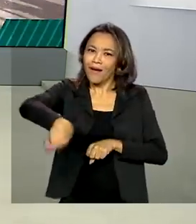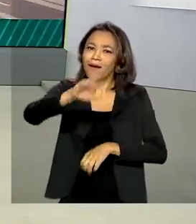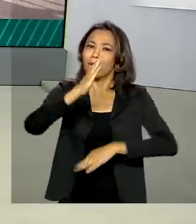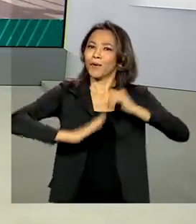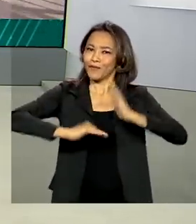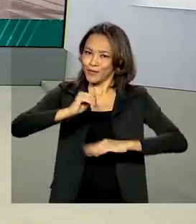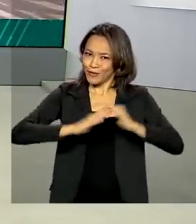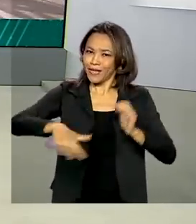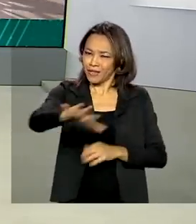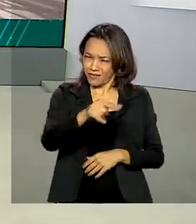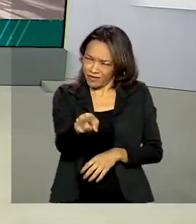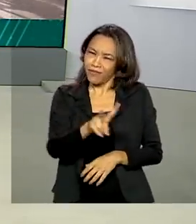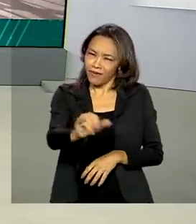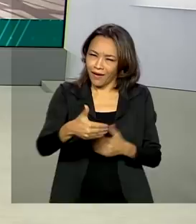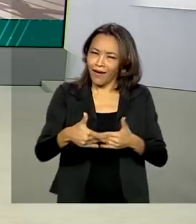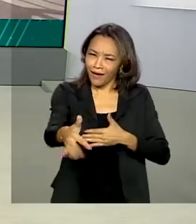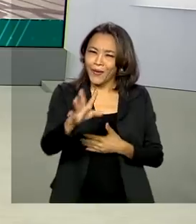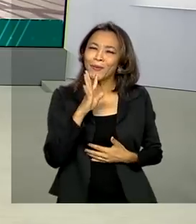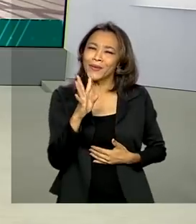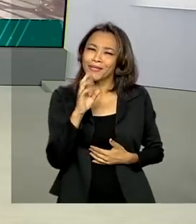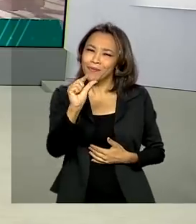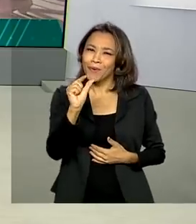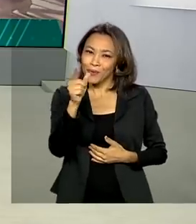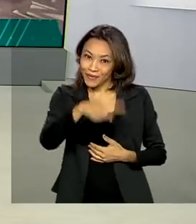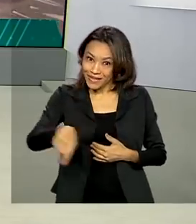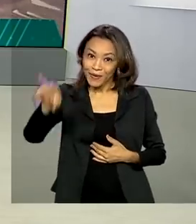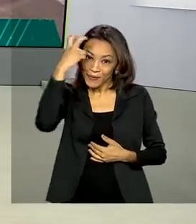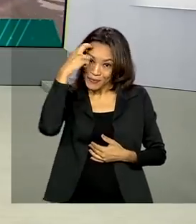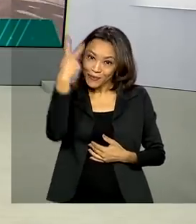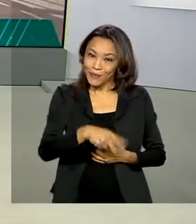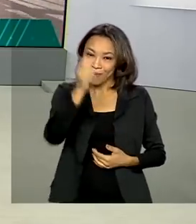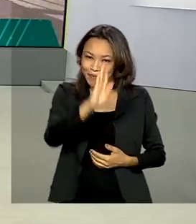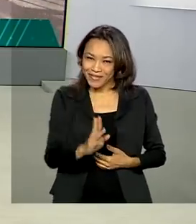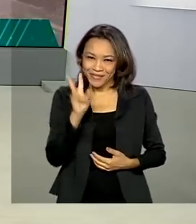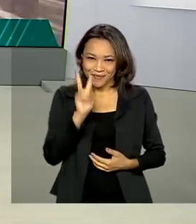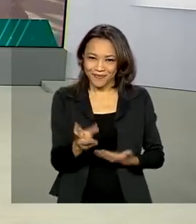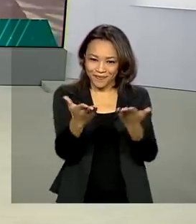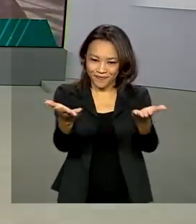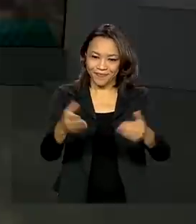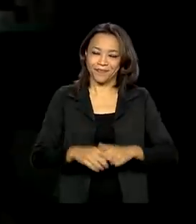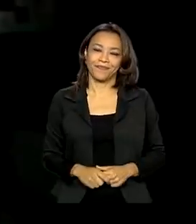Você vai conhecer um pouco mais desse patrimônio brasileiro agora na reportagem.